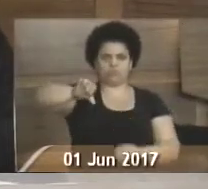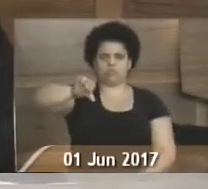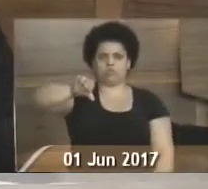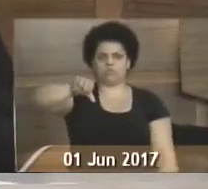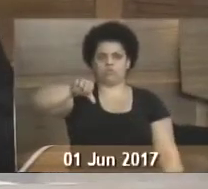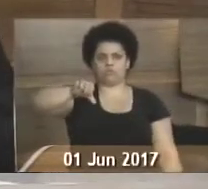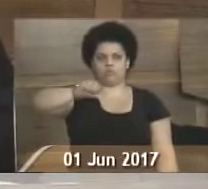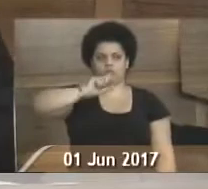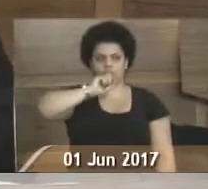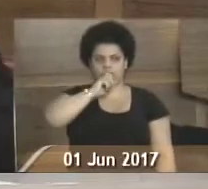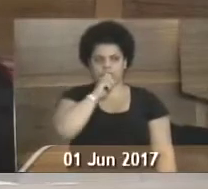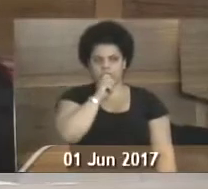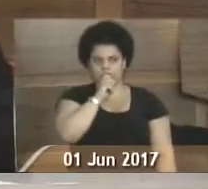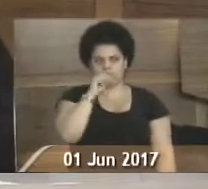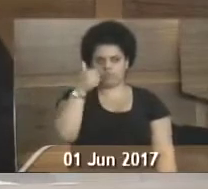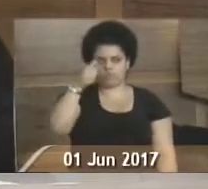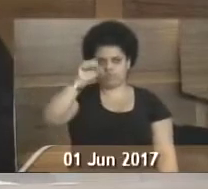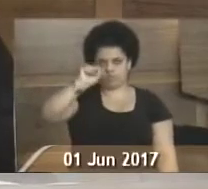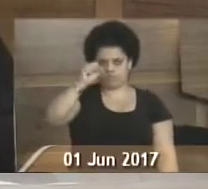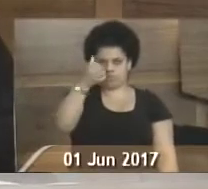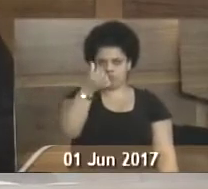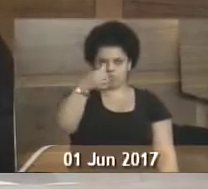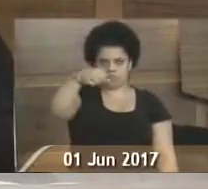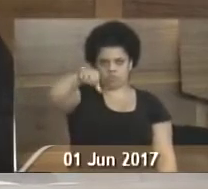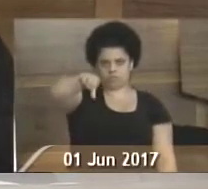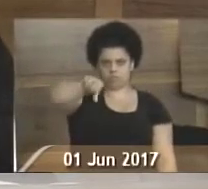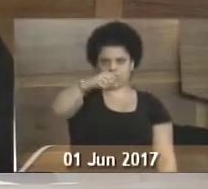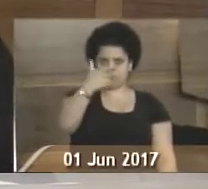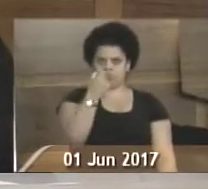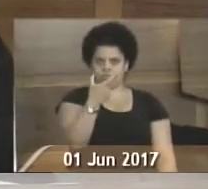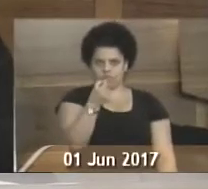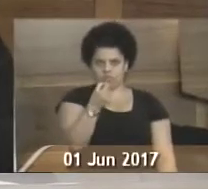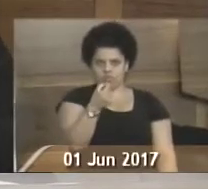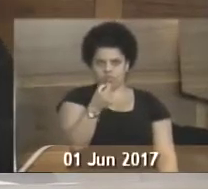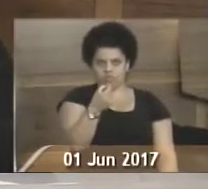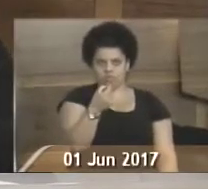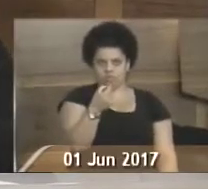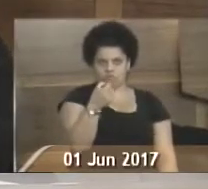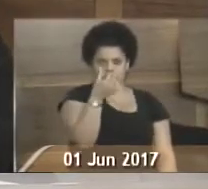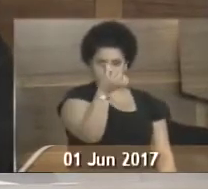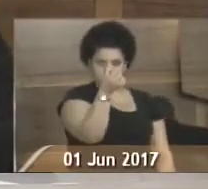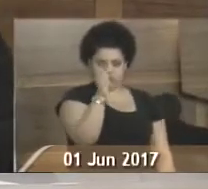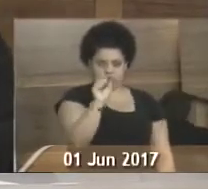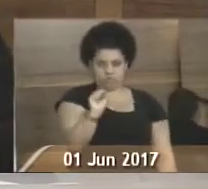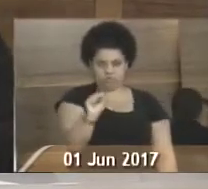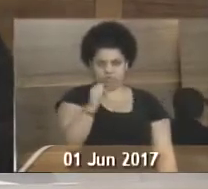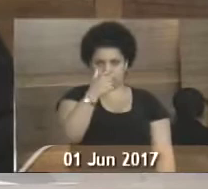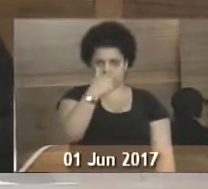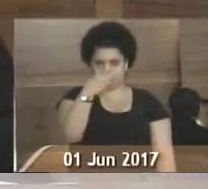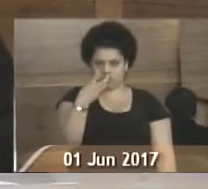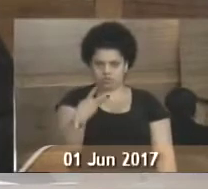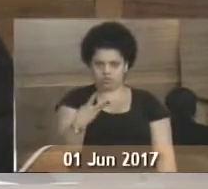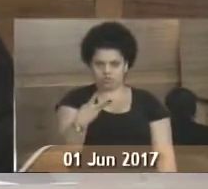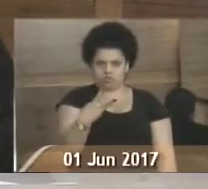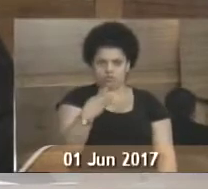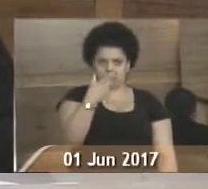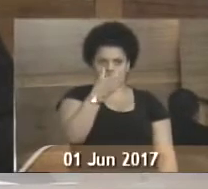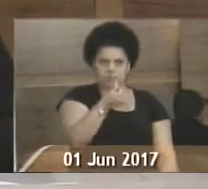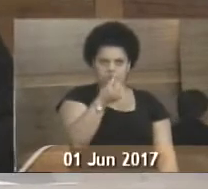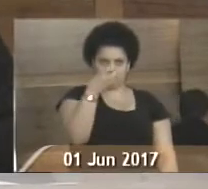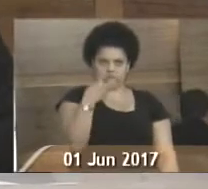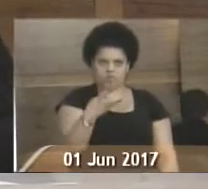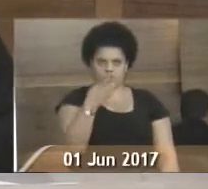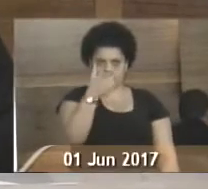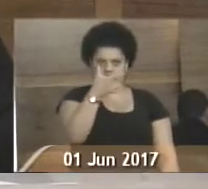20, 68, 23, 63,